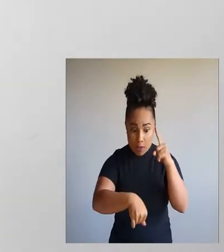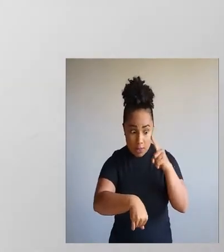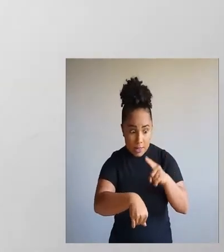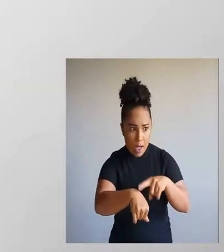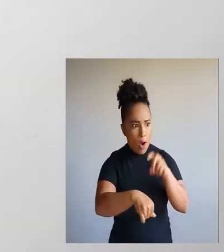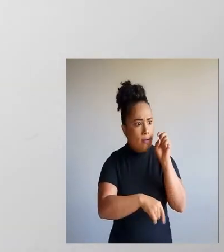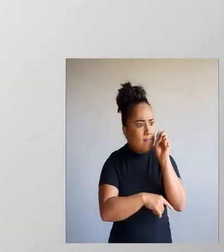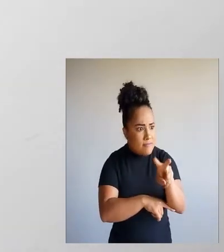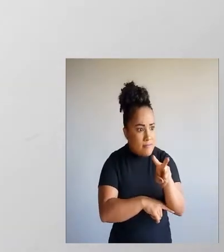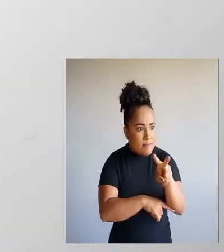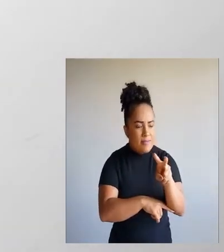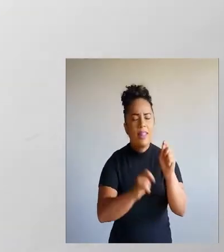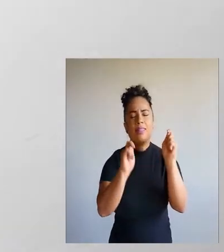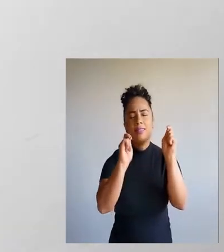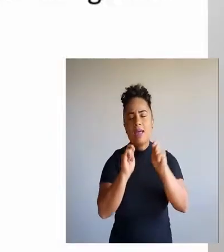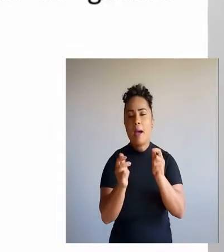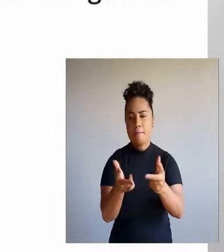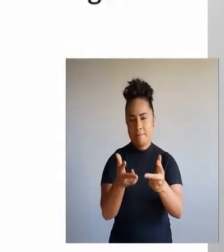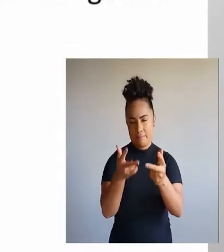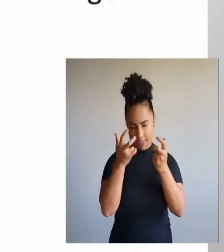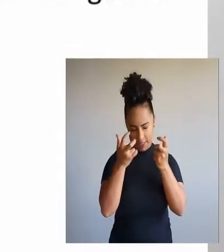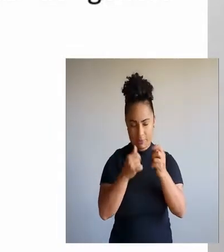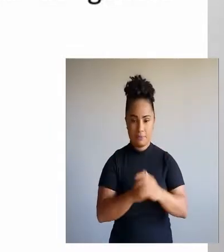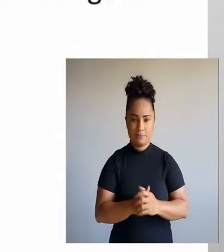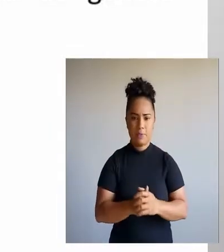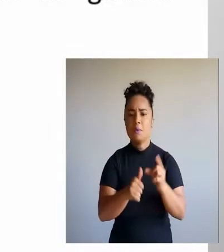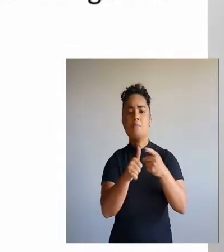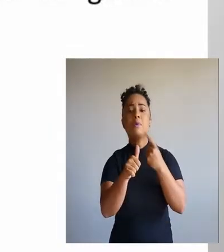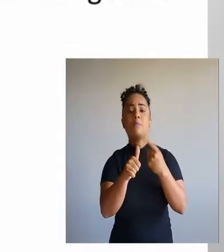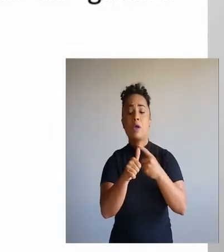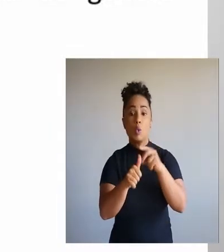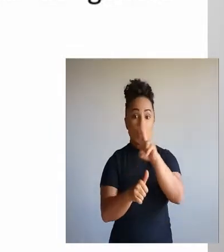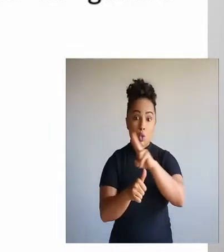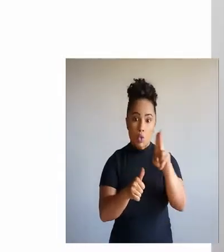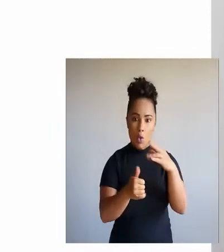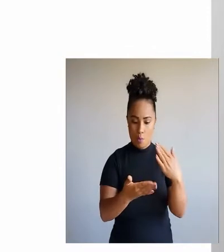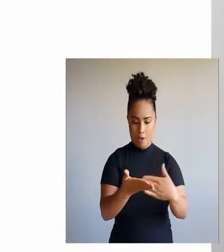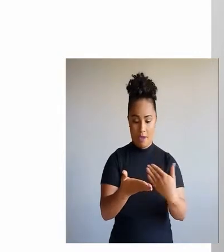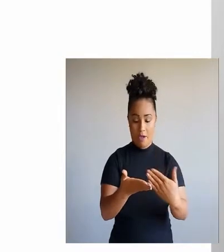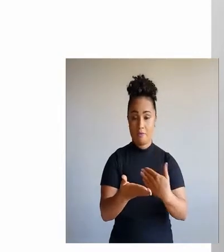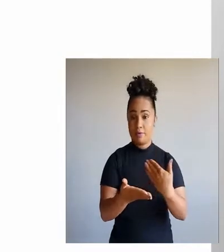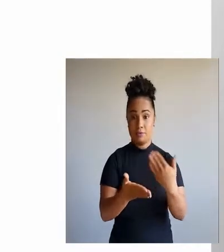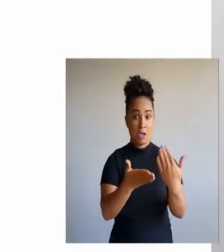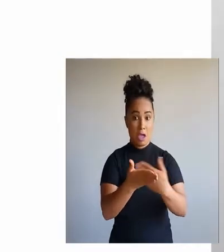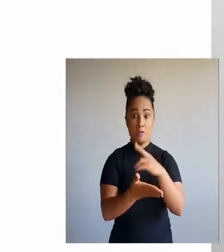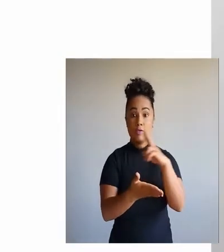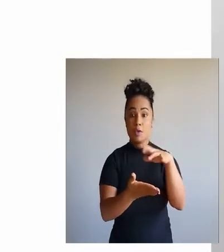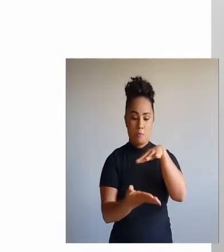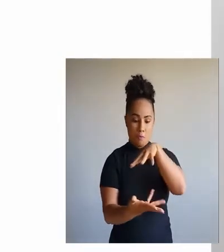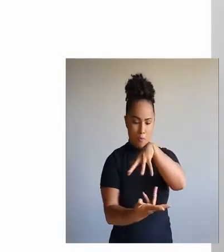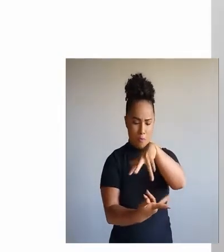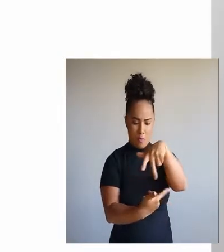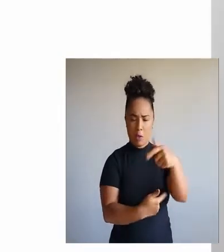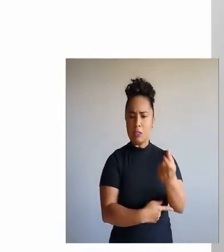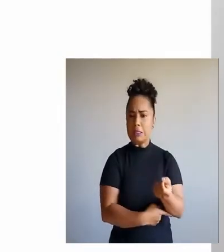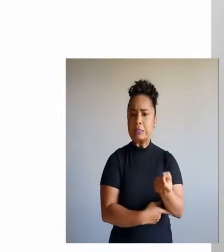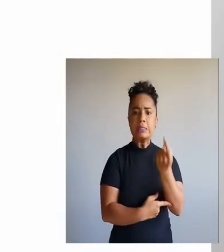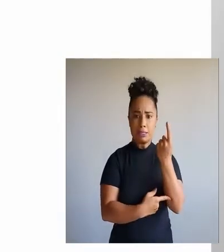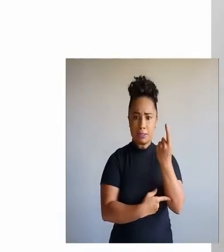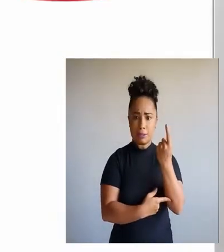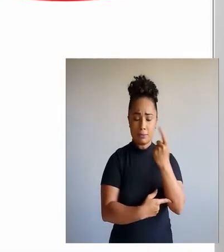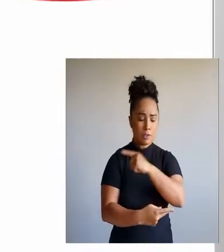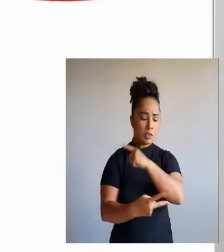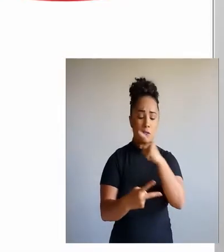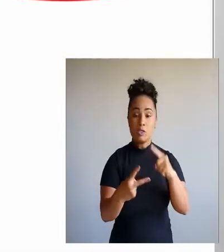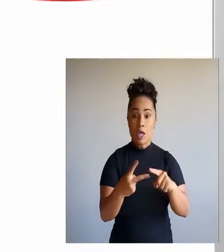que a gente bate o olho e já enxerga. A primeira, o nome da revista Mundo Estranho. Depois, nós temos